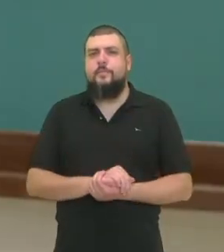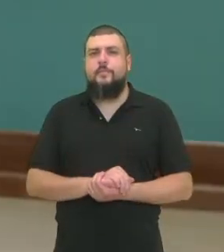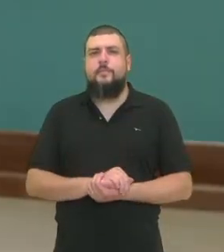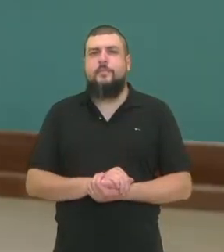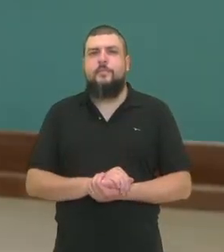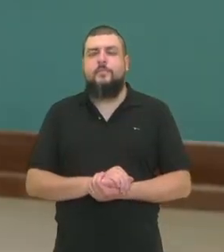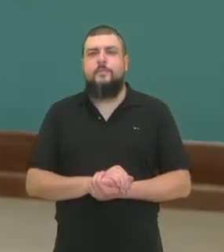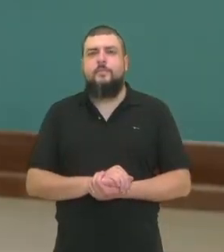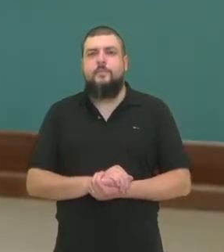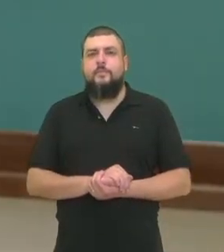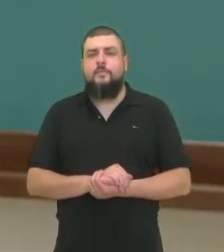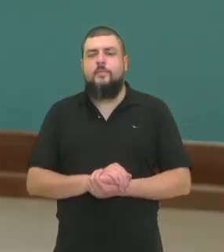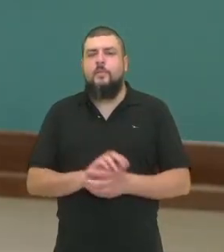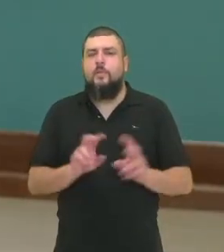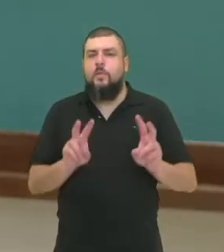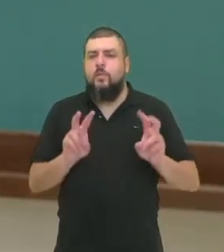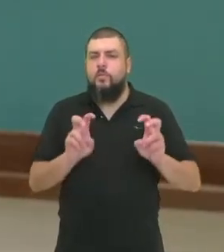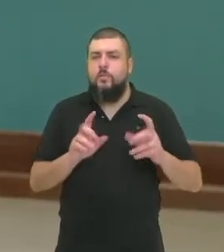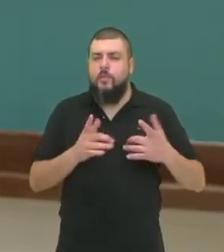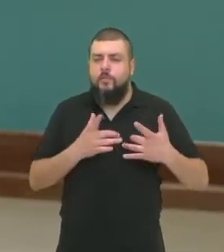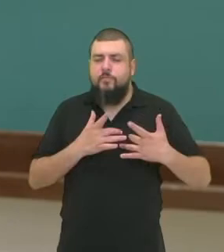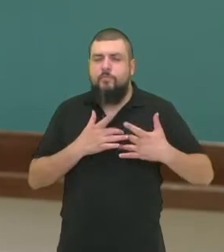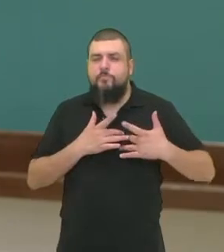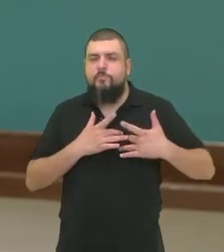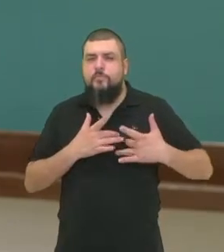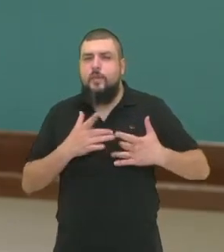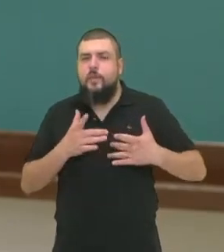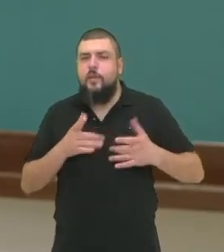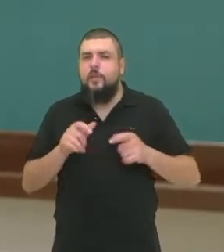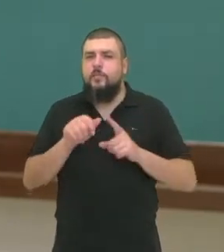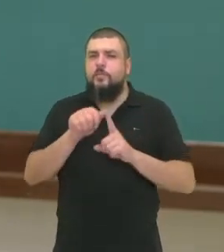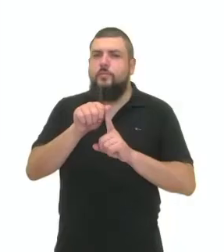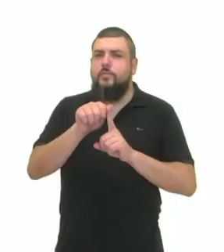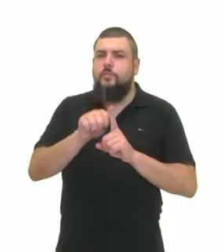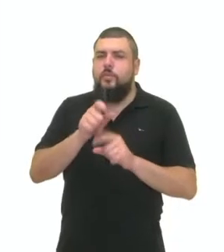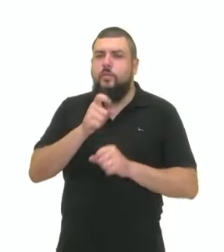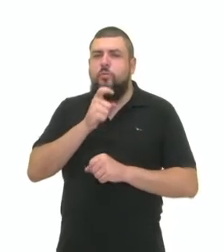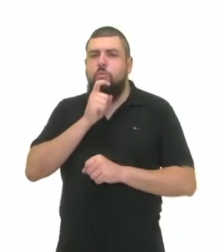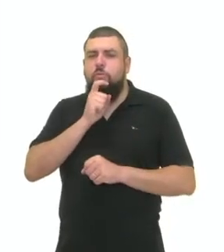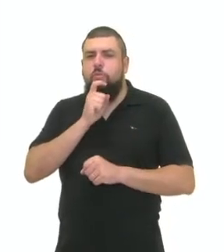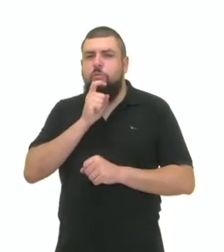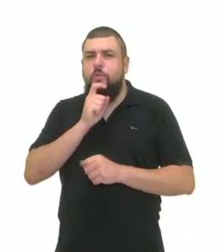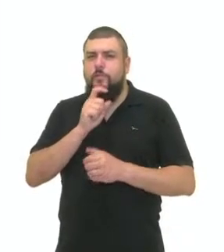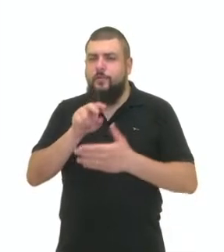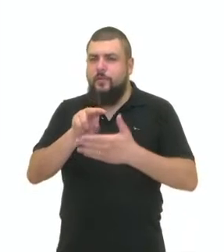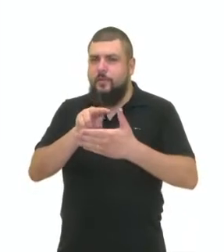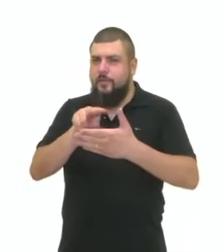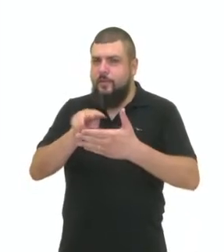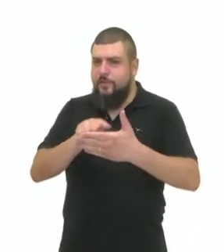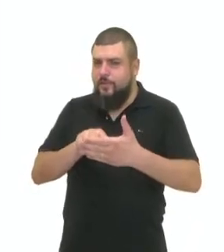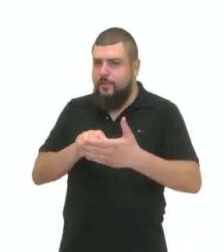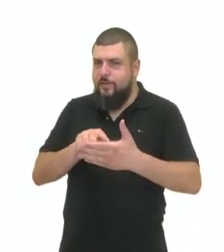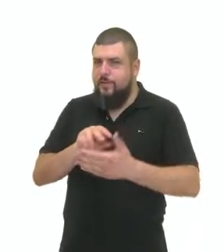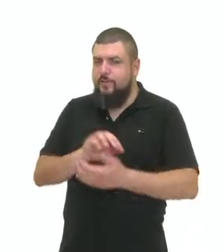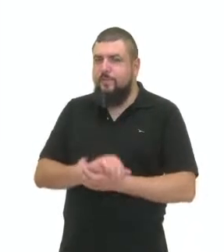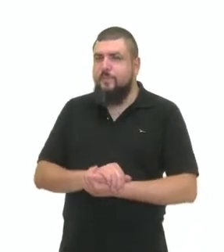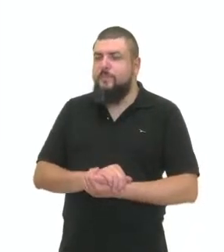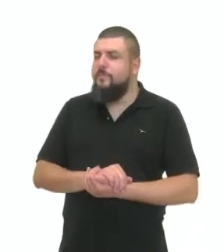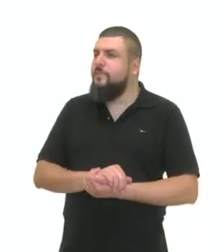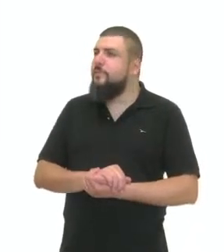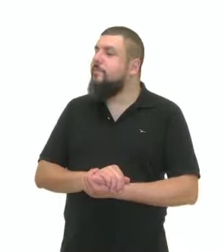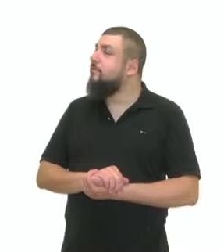Solidariedade no Frio, fala que as últimas horas têm sido especialmente exigentes na rotina dos goianos,